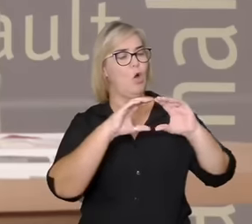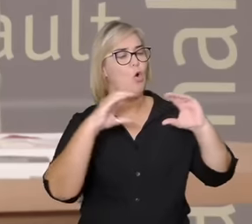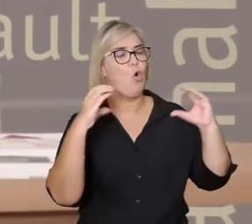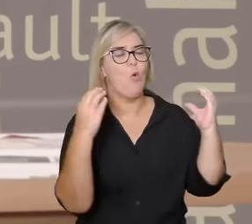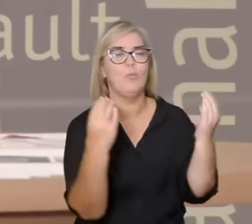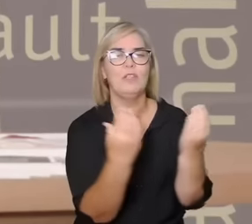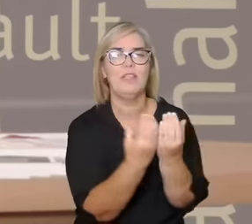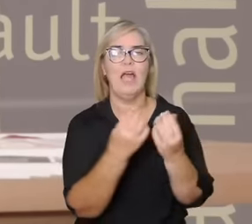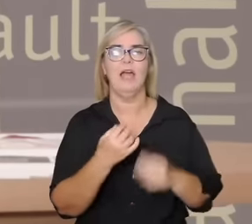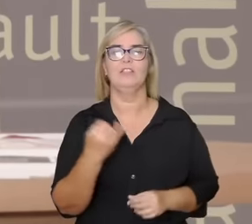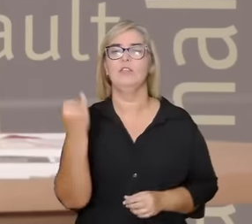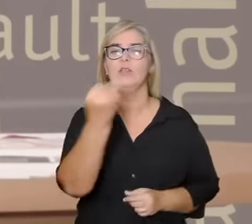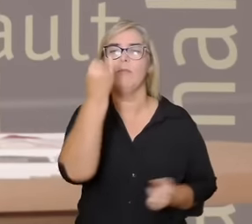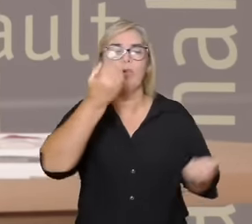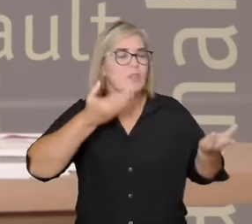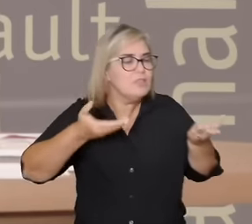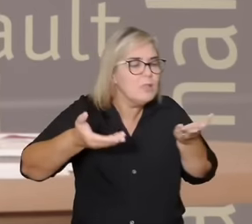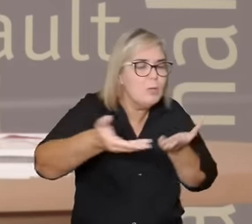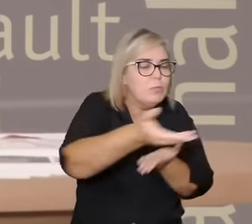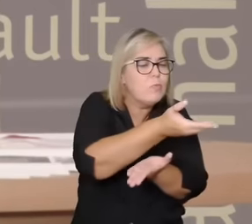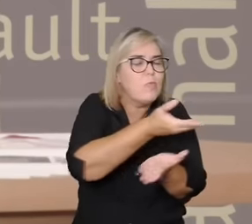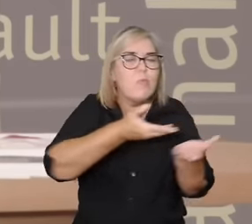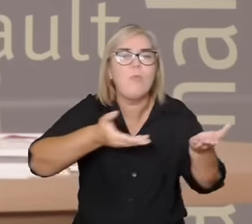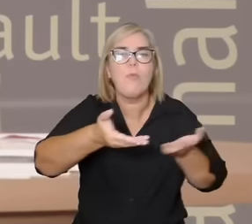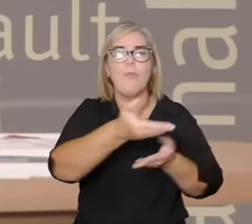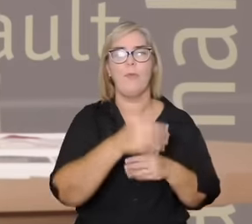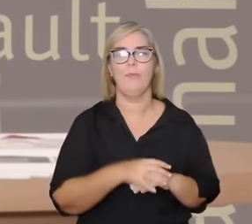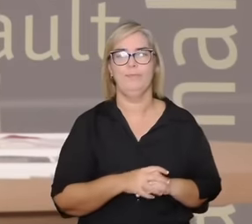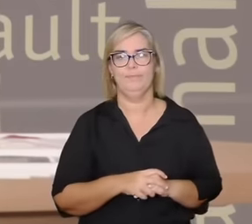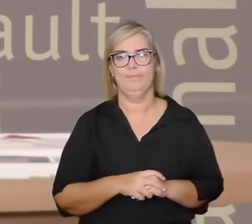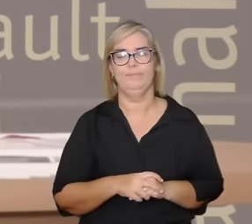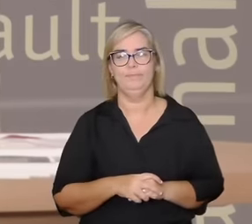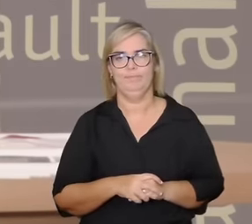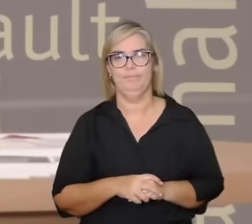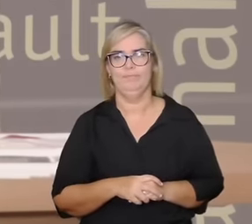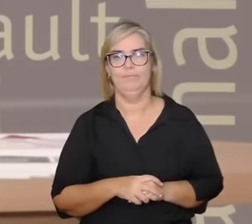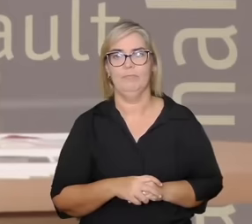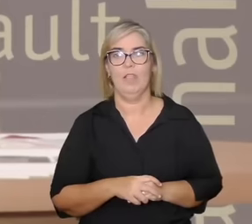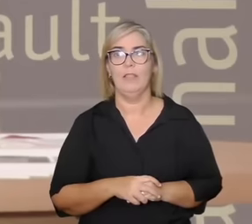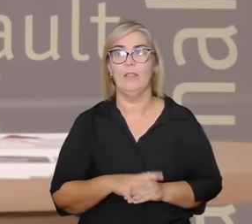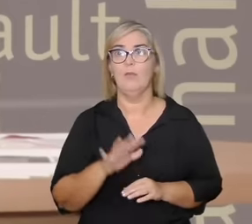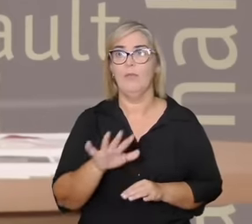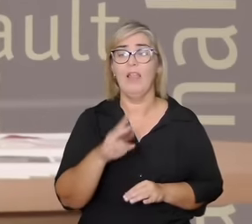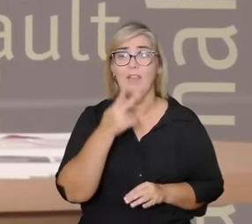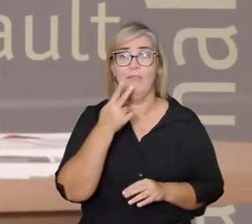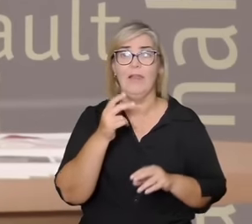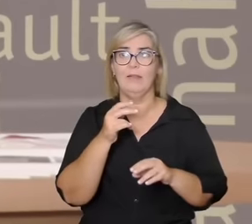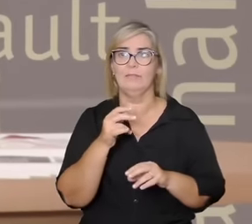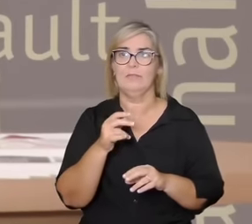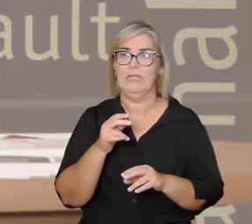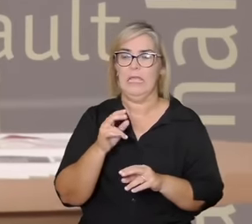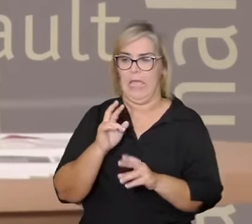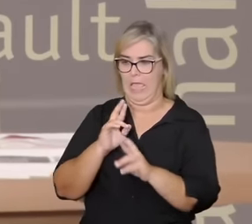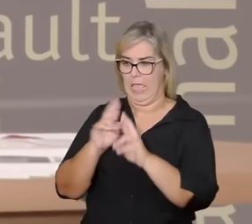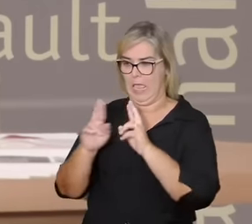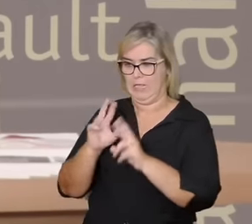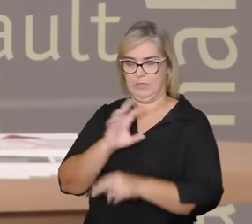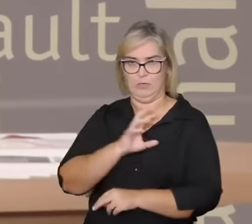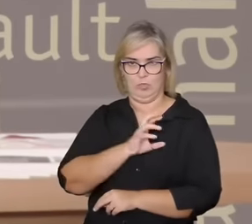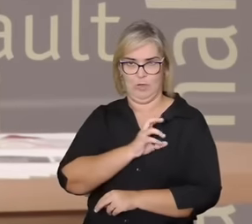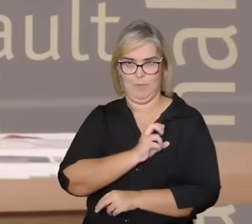porque ela fala da importância da comunidade a fala da relação amorosa como um percurso como uma